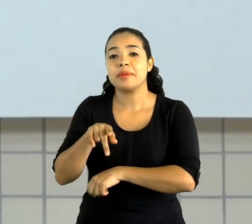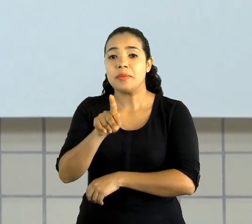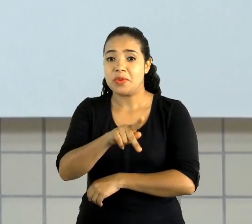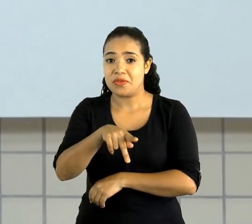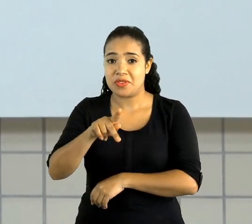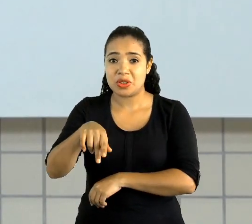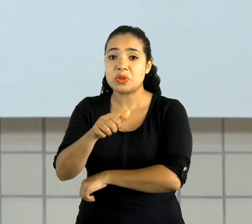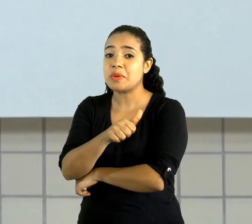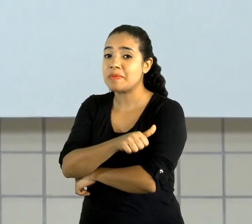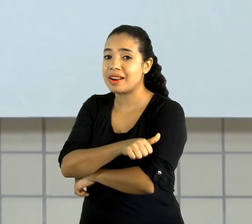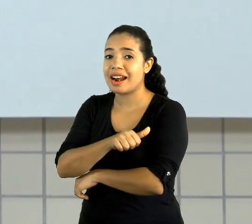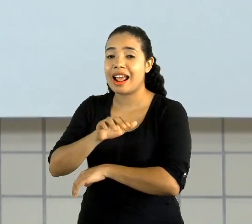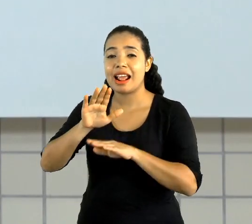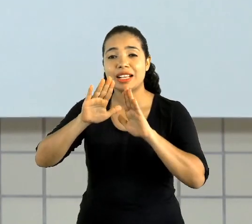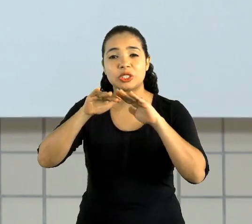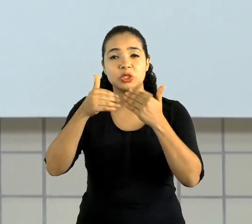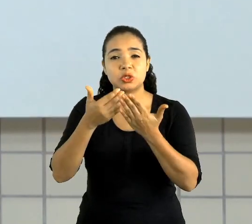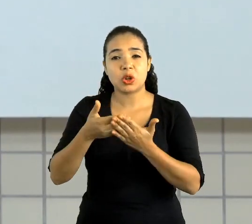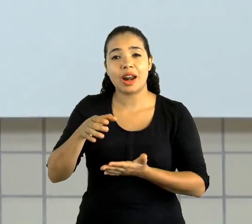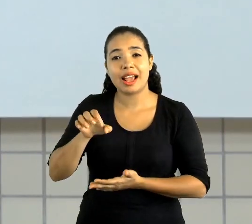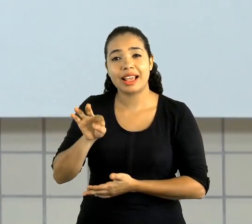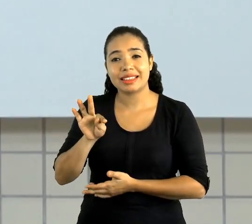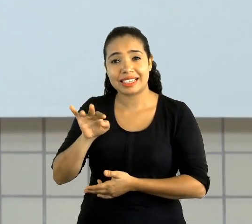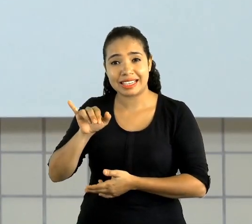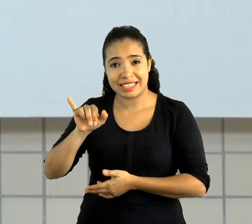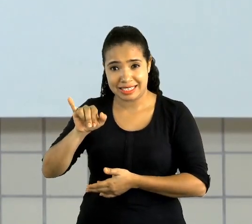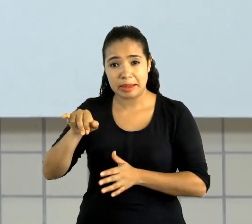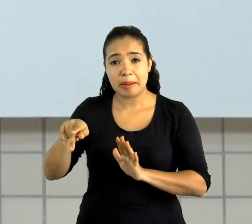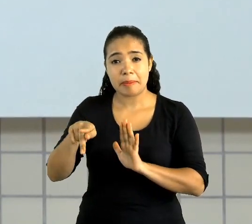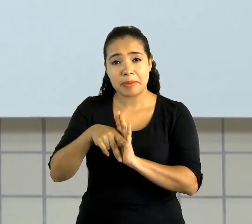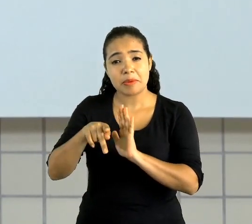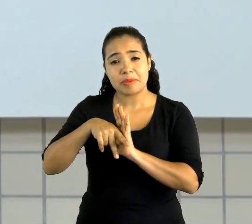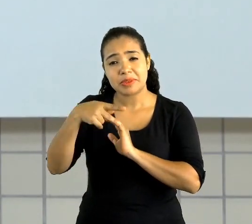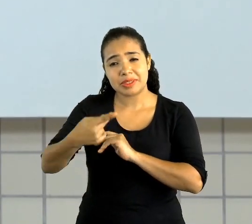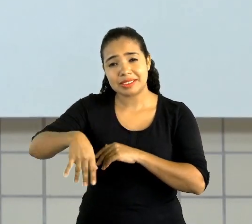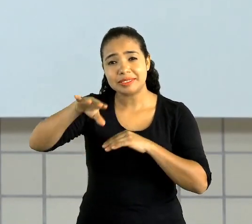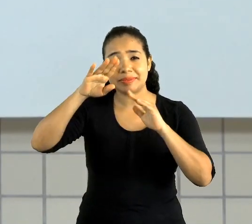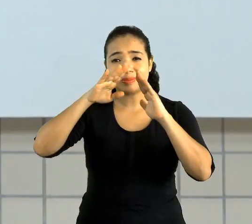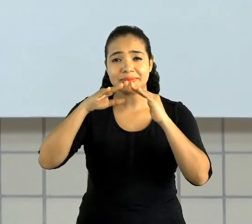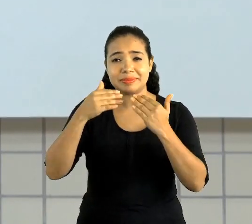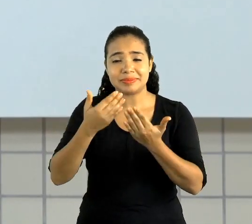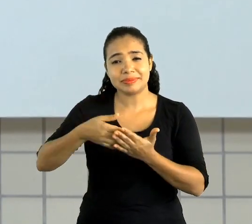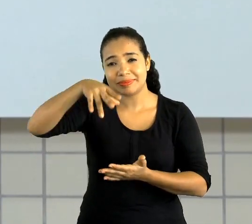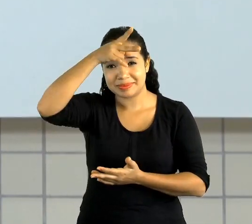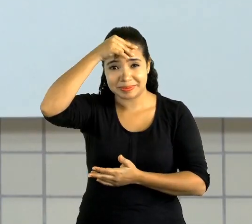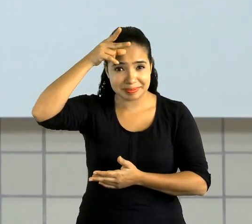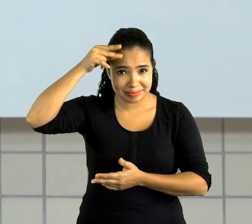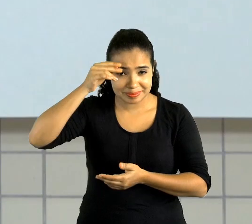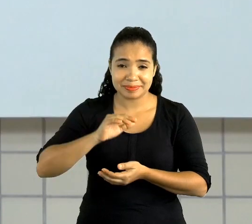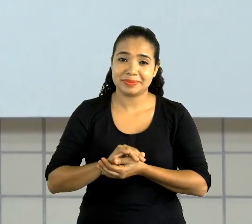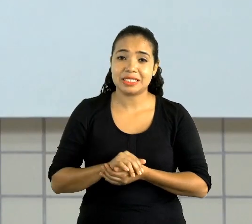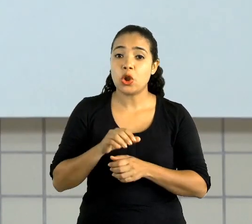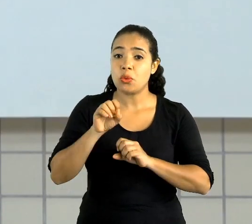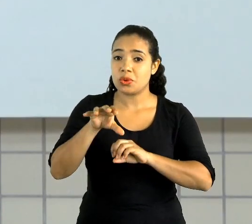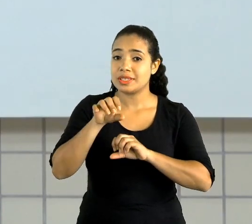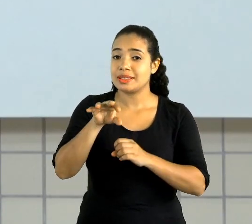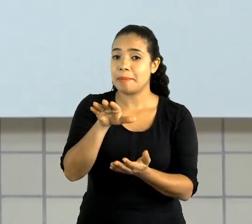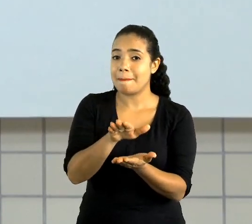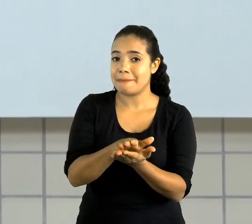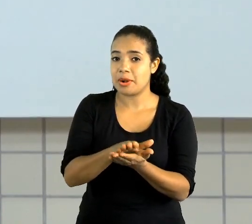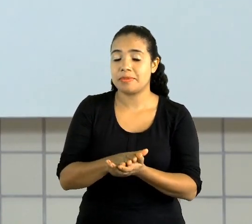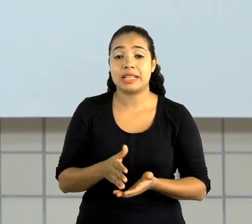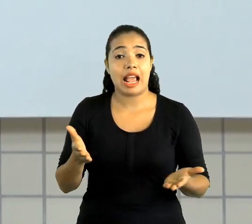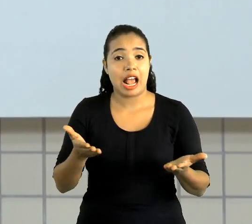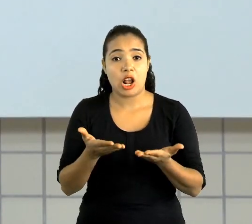ano na ETI Almirante Tamandaré, na Rede Municipal de Ensino de Palmas. E vou trabalhar com vocês a